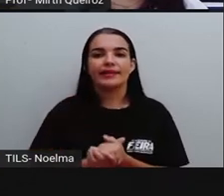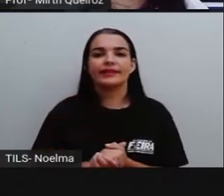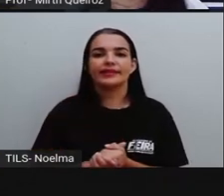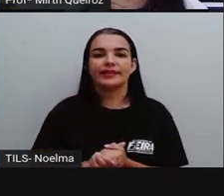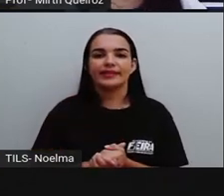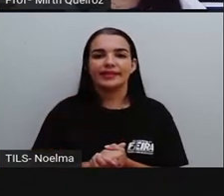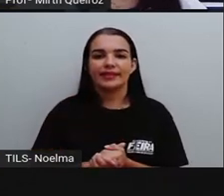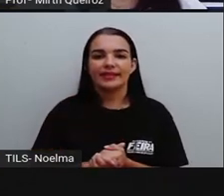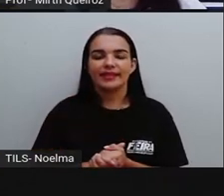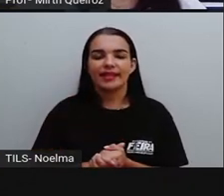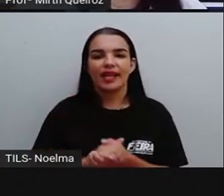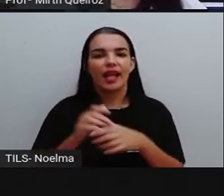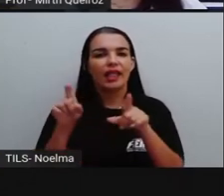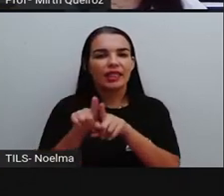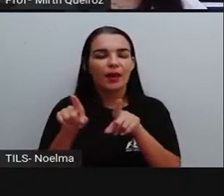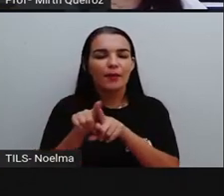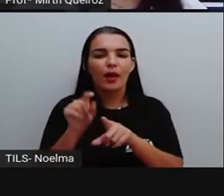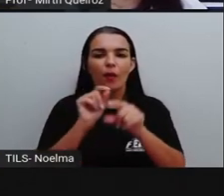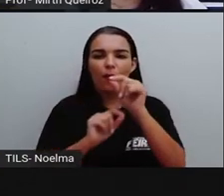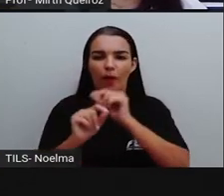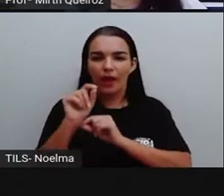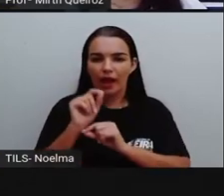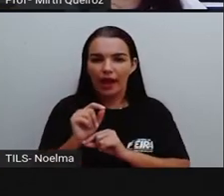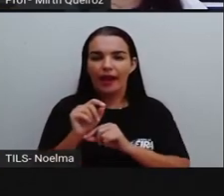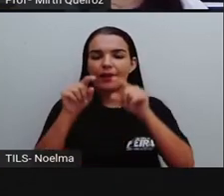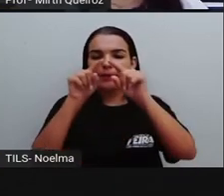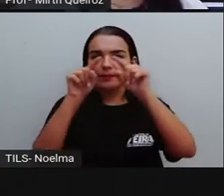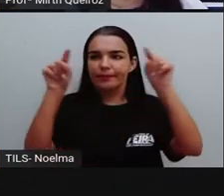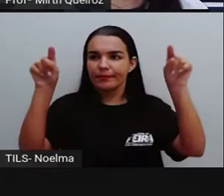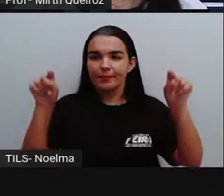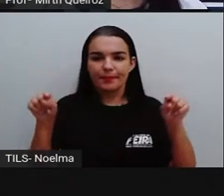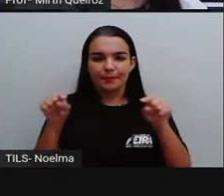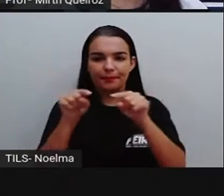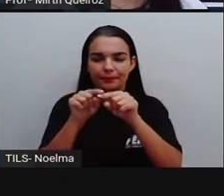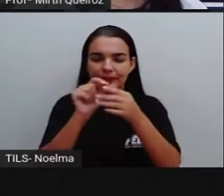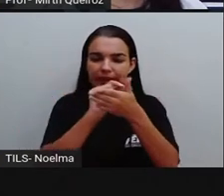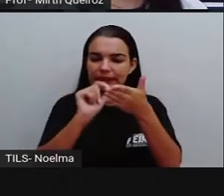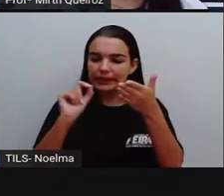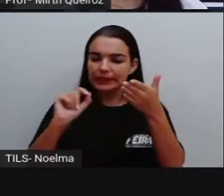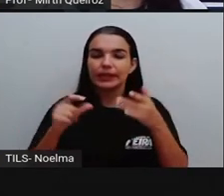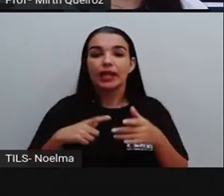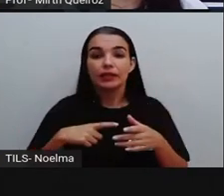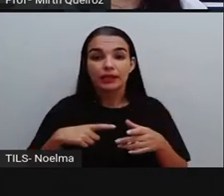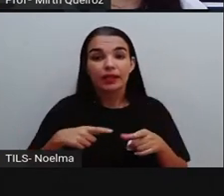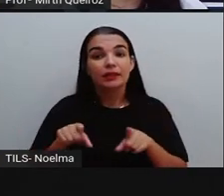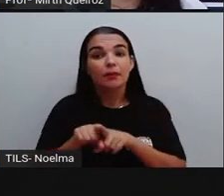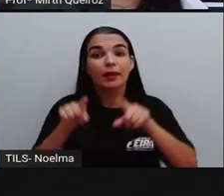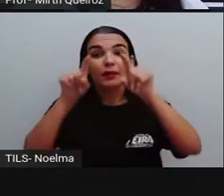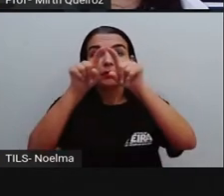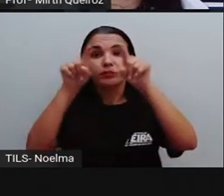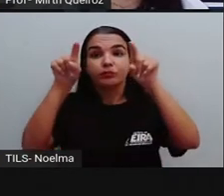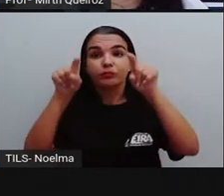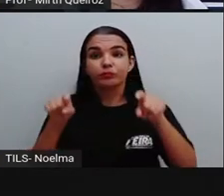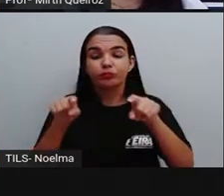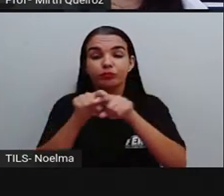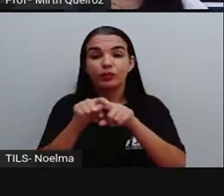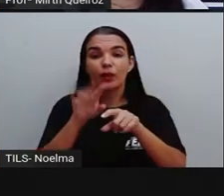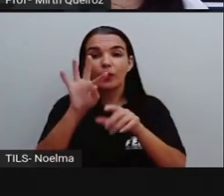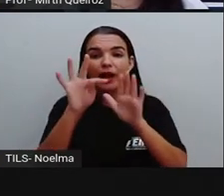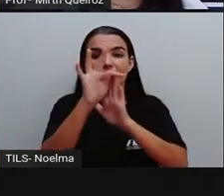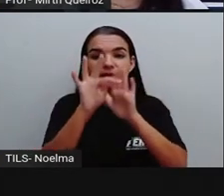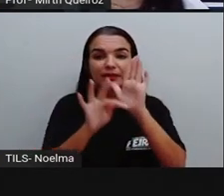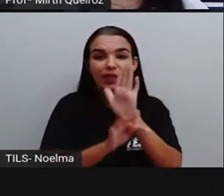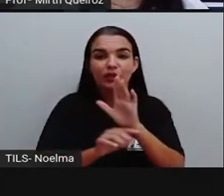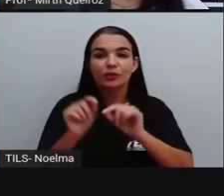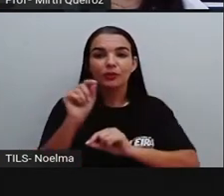E com as inscrições na horizontal, existe também no formato quadrado, com os textos